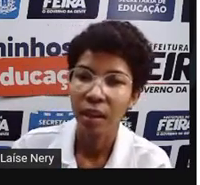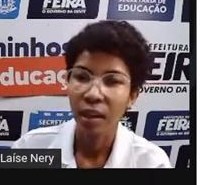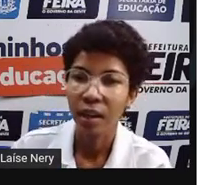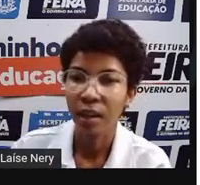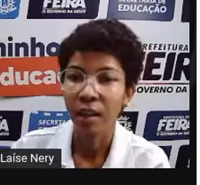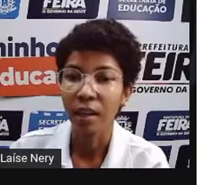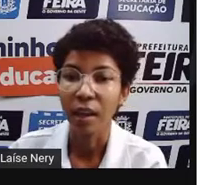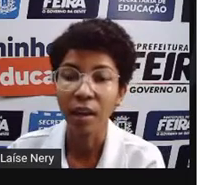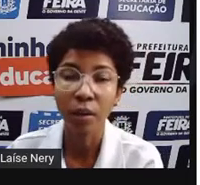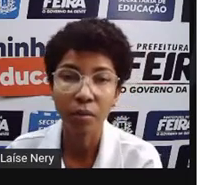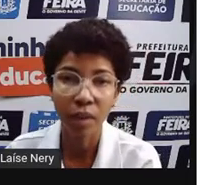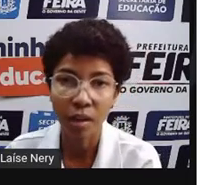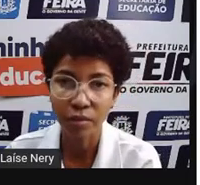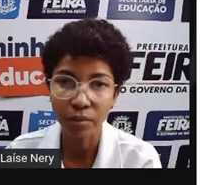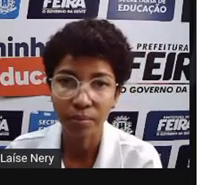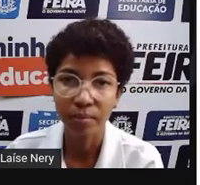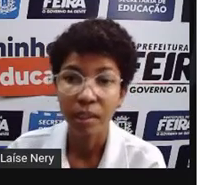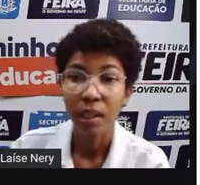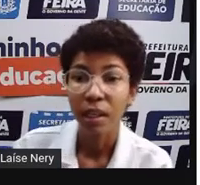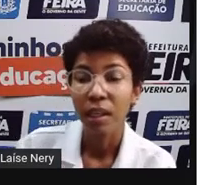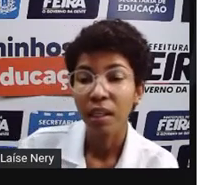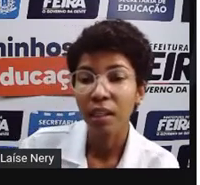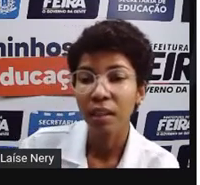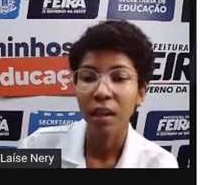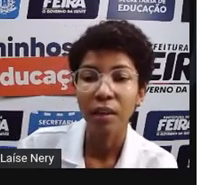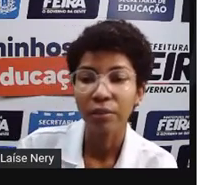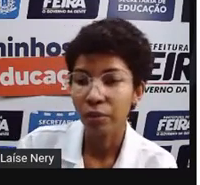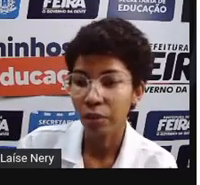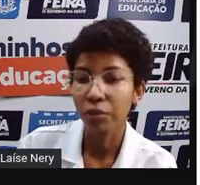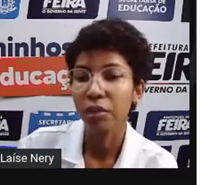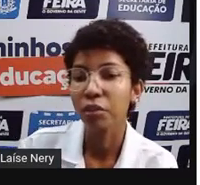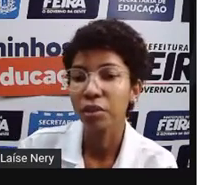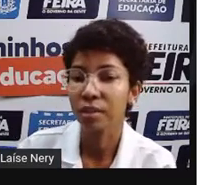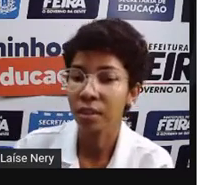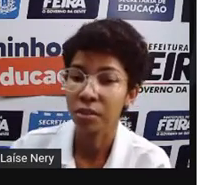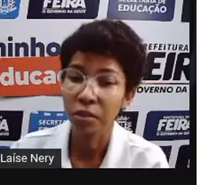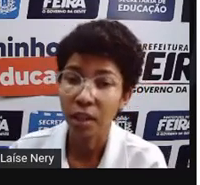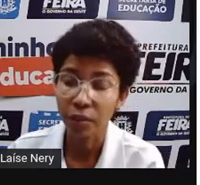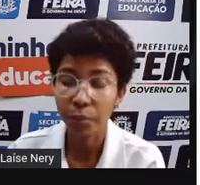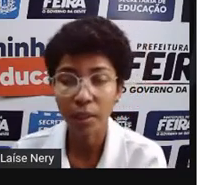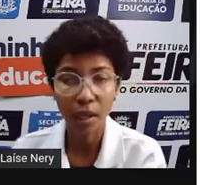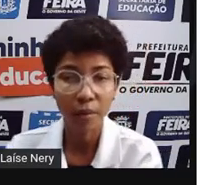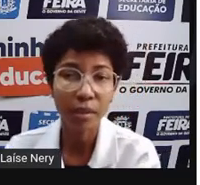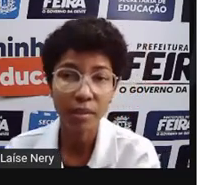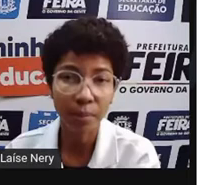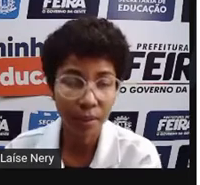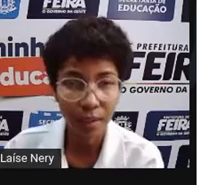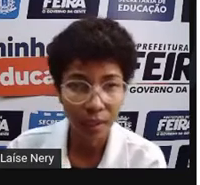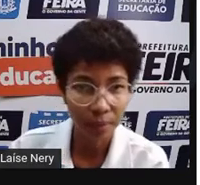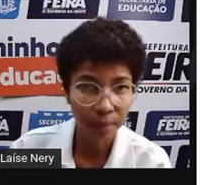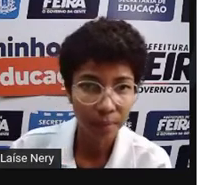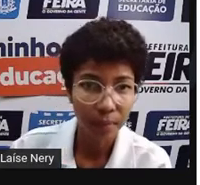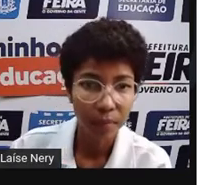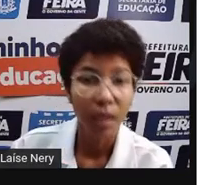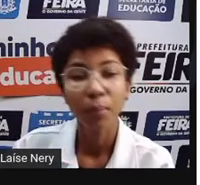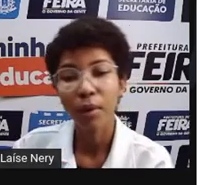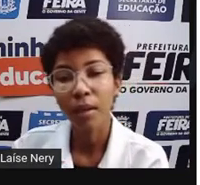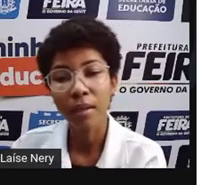ela é renovável e, no nosso texto diz, inesgotável, porque a água sempre tem.